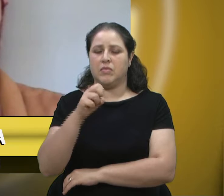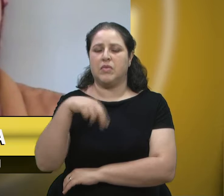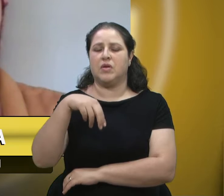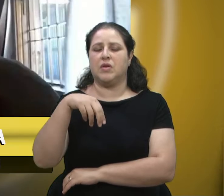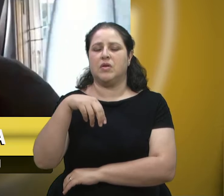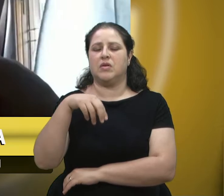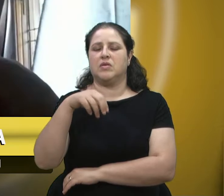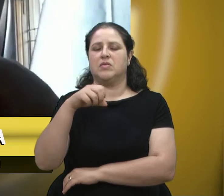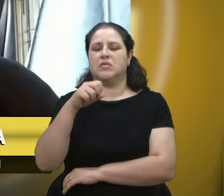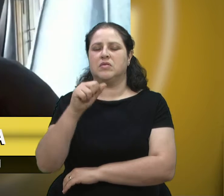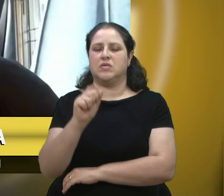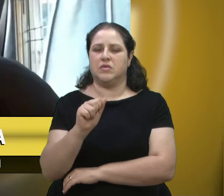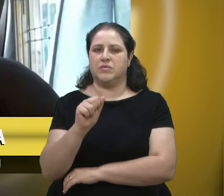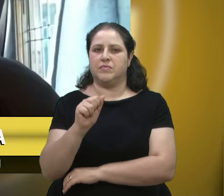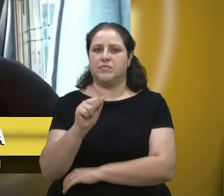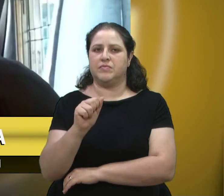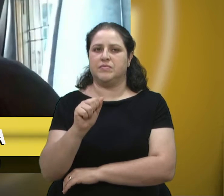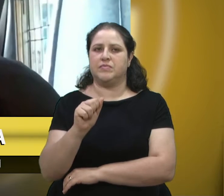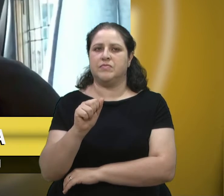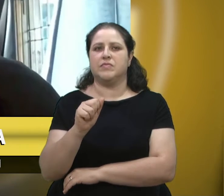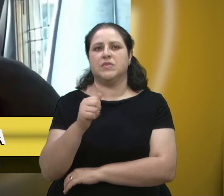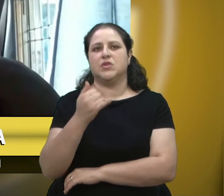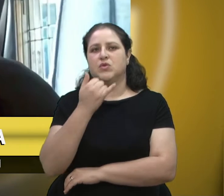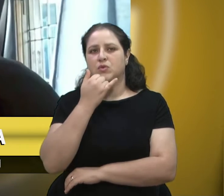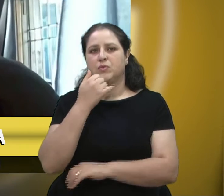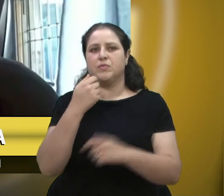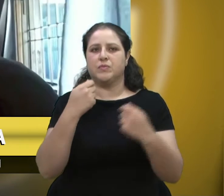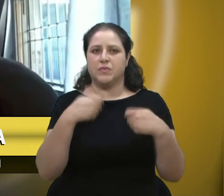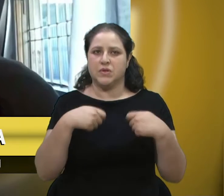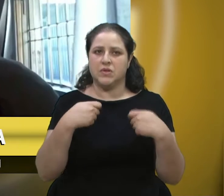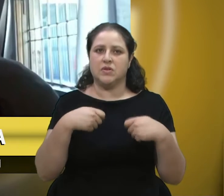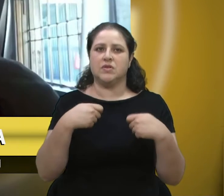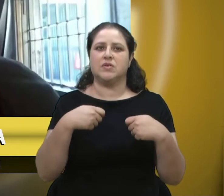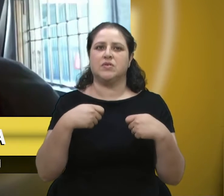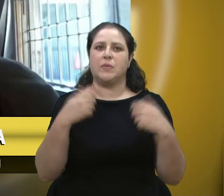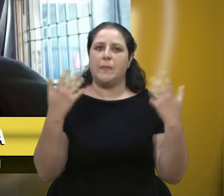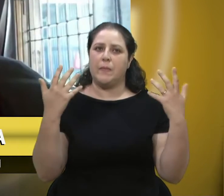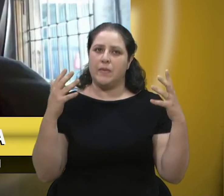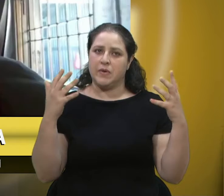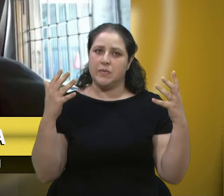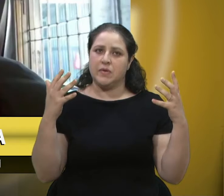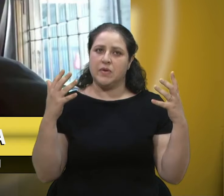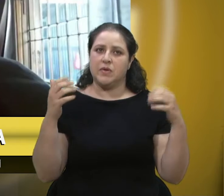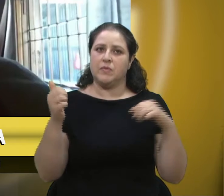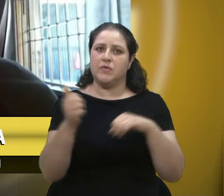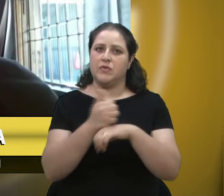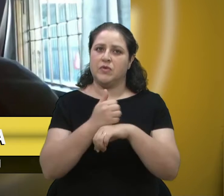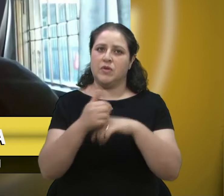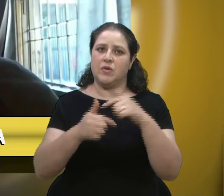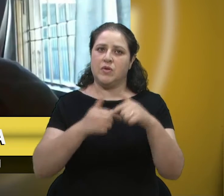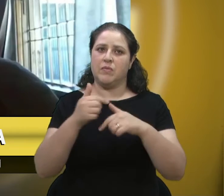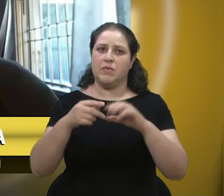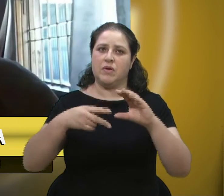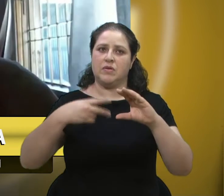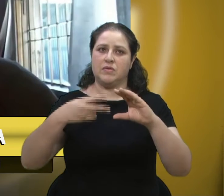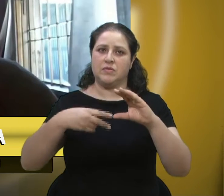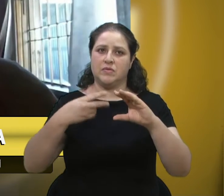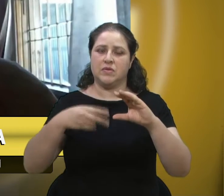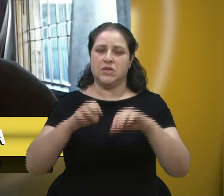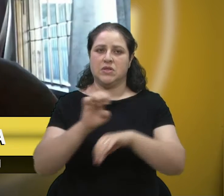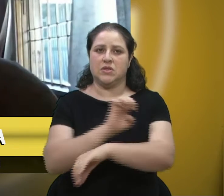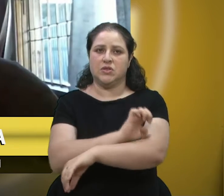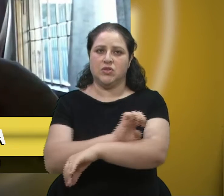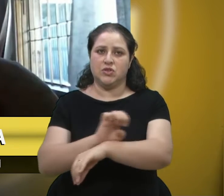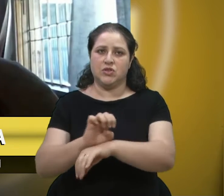Eu preciso fazer justiça e reconhecer os nossos jornalistas servidores da casa, né, Fábio, a Vânia, os estagiários